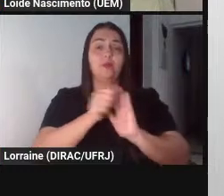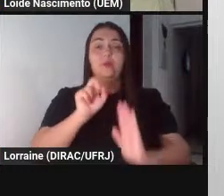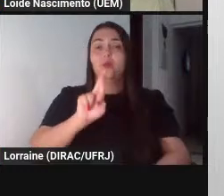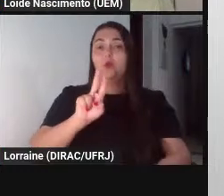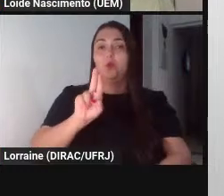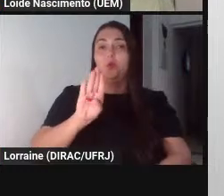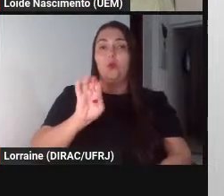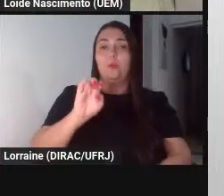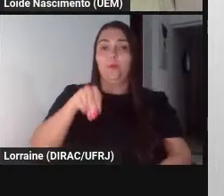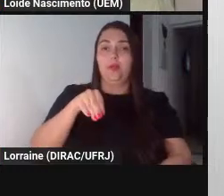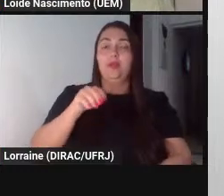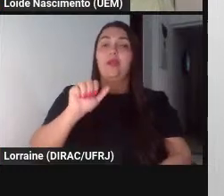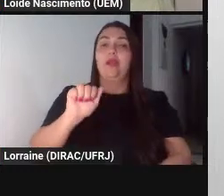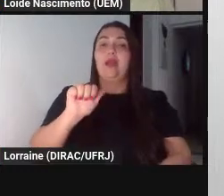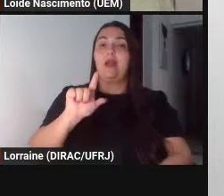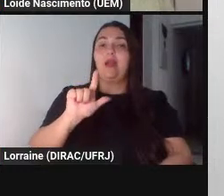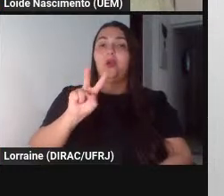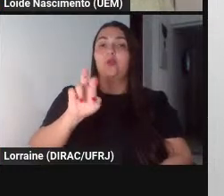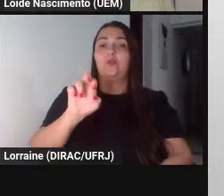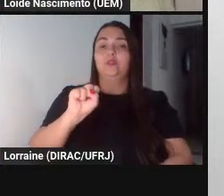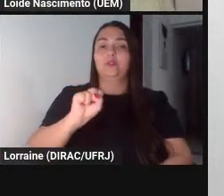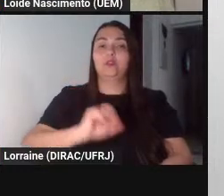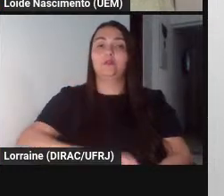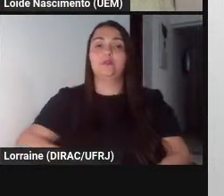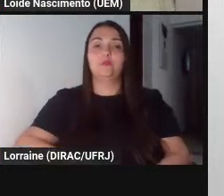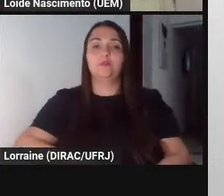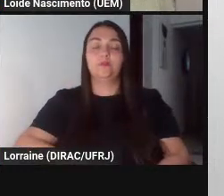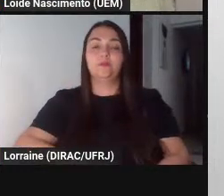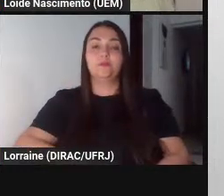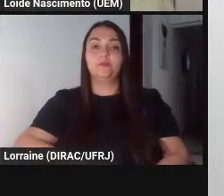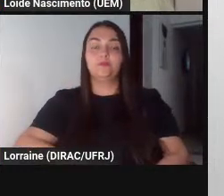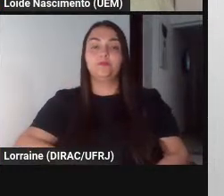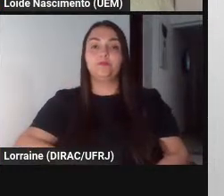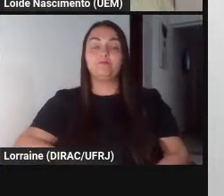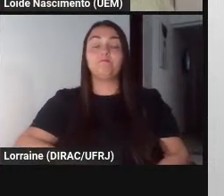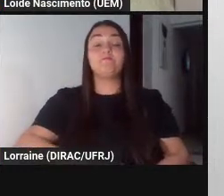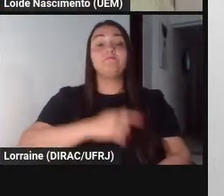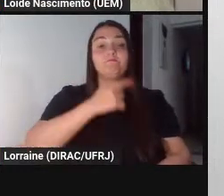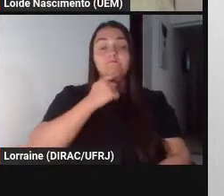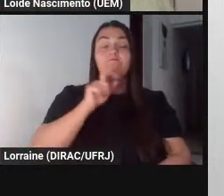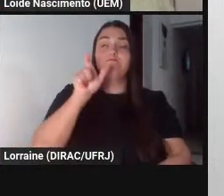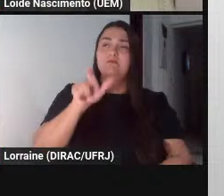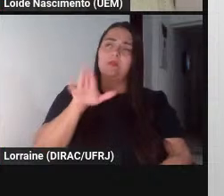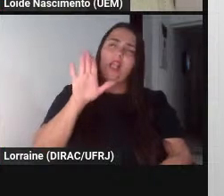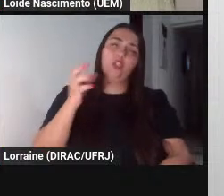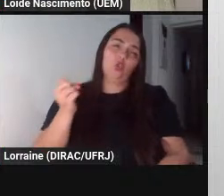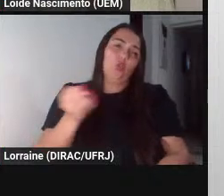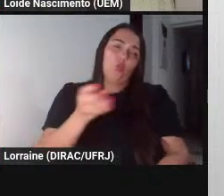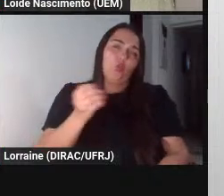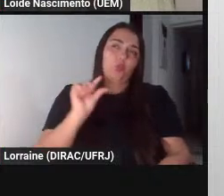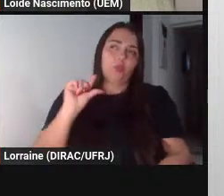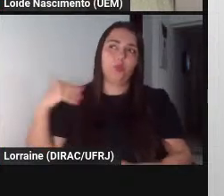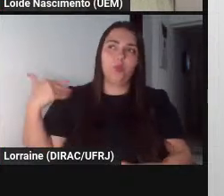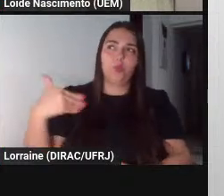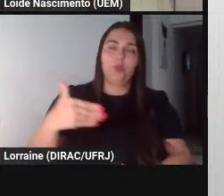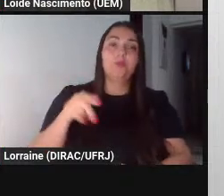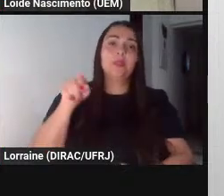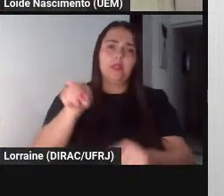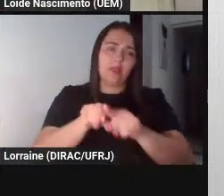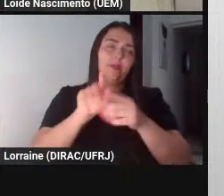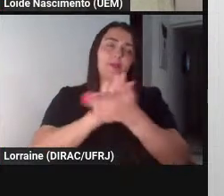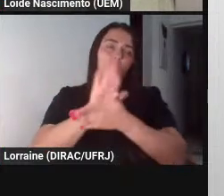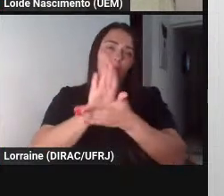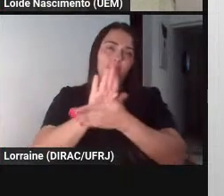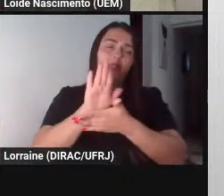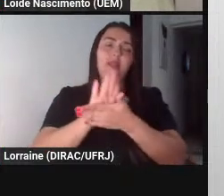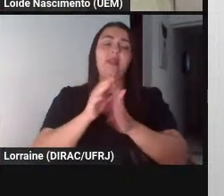no próximo slide né o Rubem Alves que já é um escritor mais recente ele também publica fábulas ele